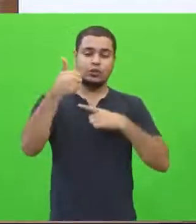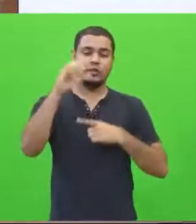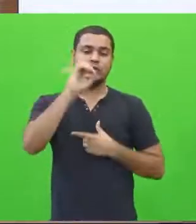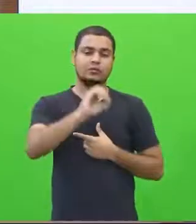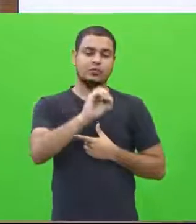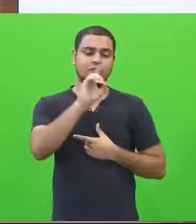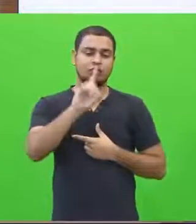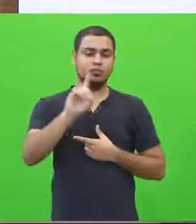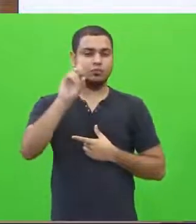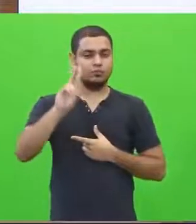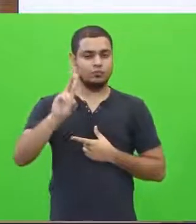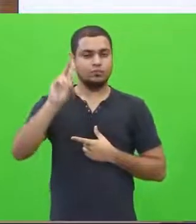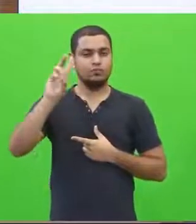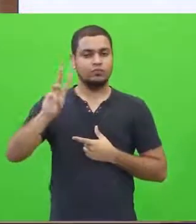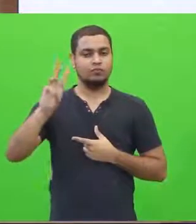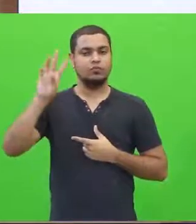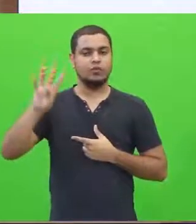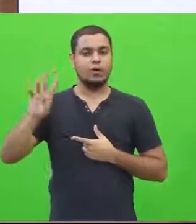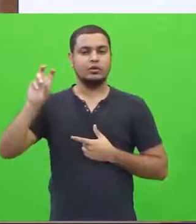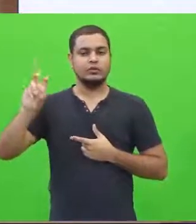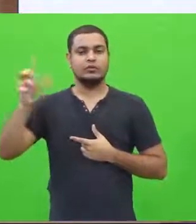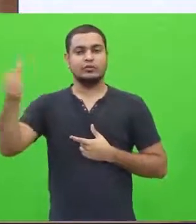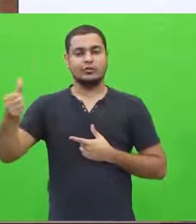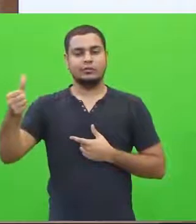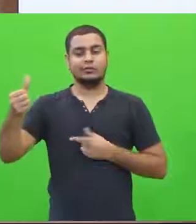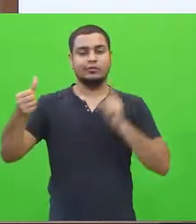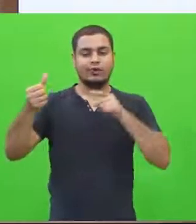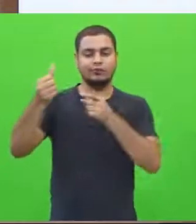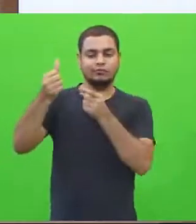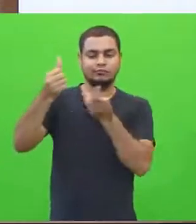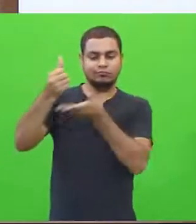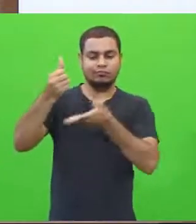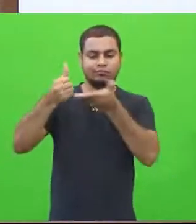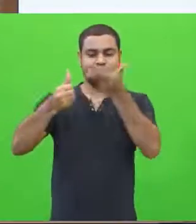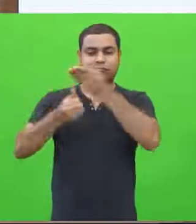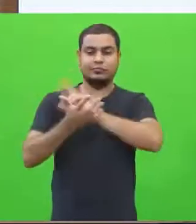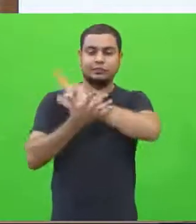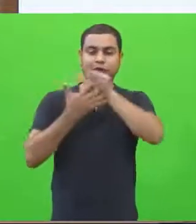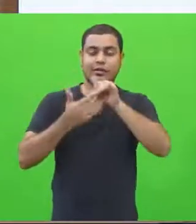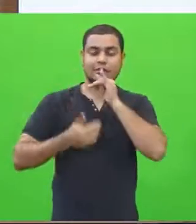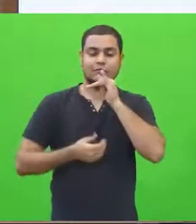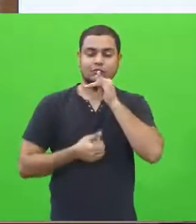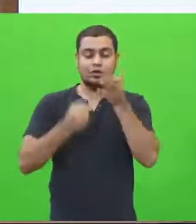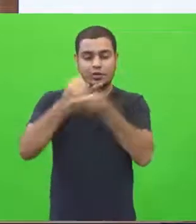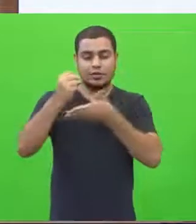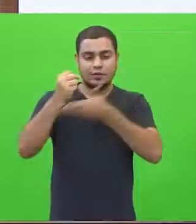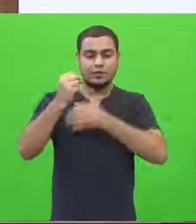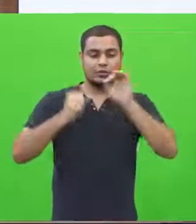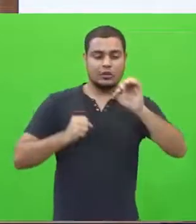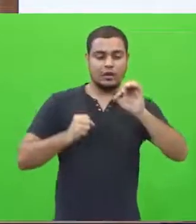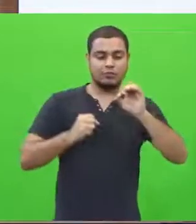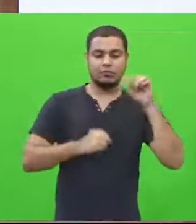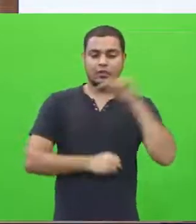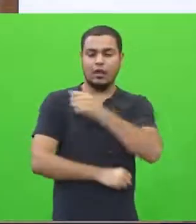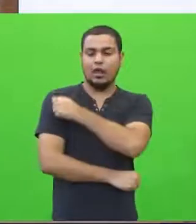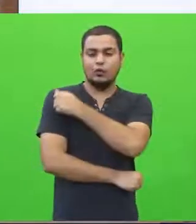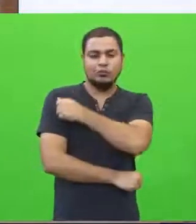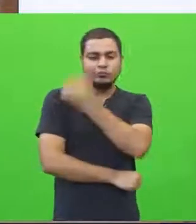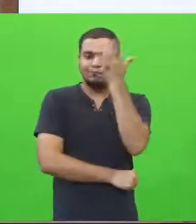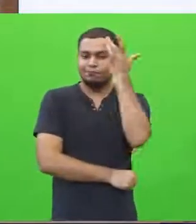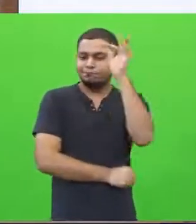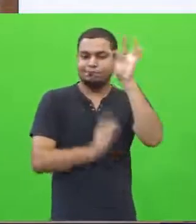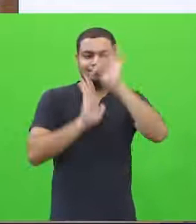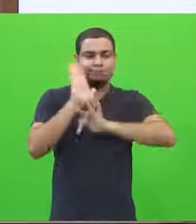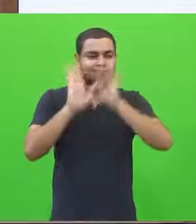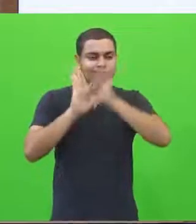0, que é o considerado que o candidato não tem nada, não tem nenhum tipo de desconhecimento completo, né?